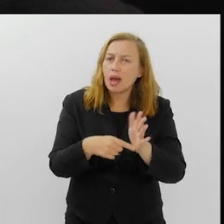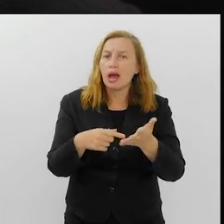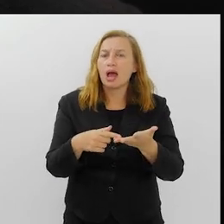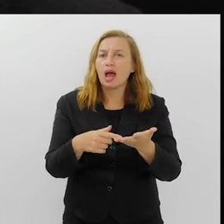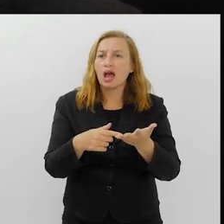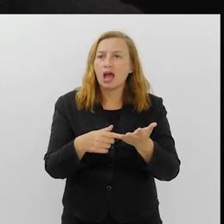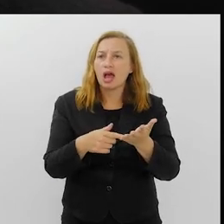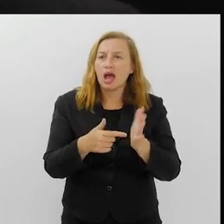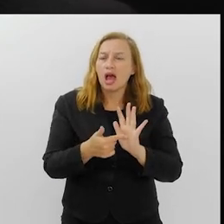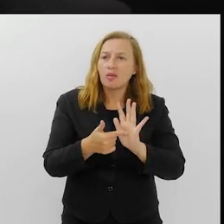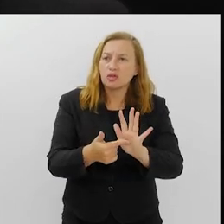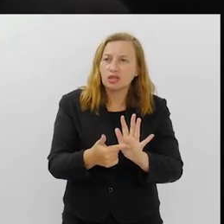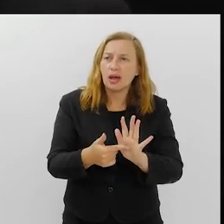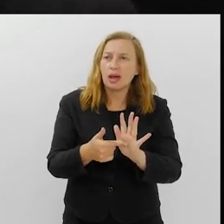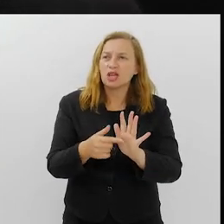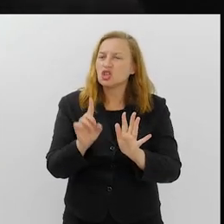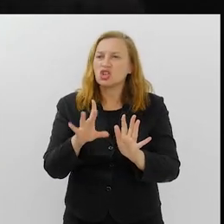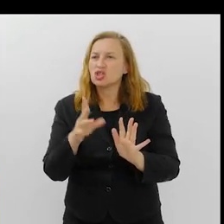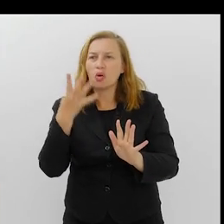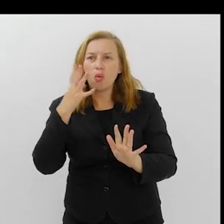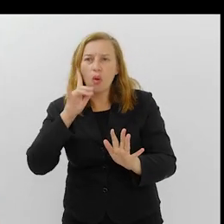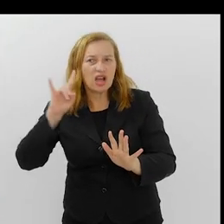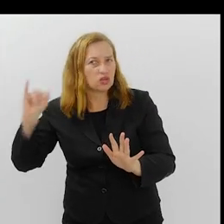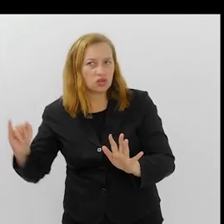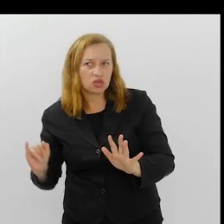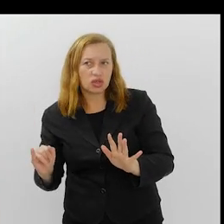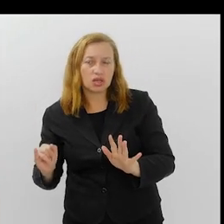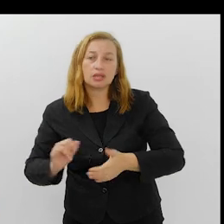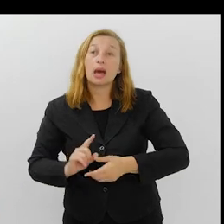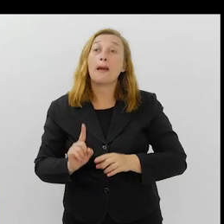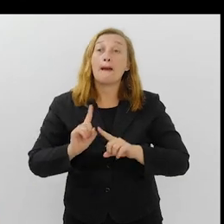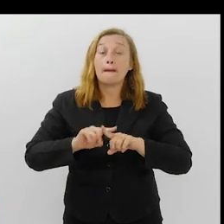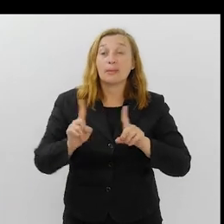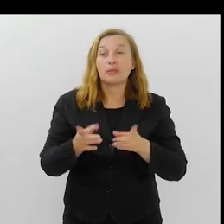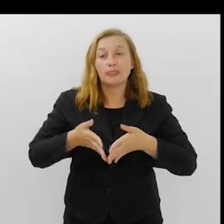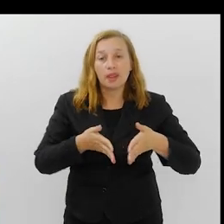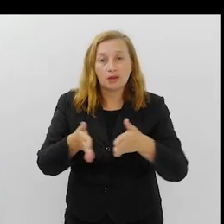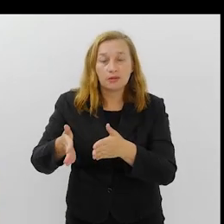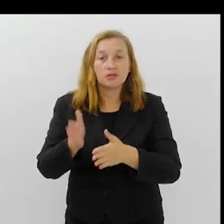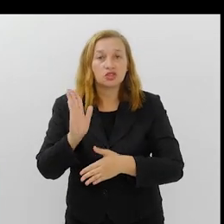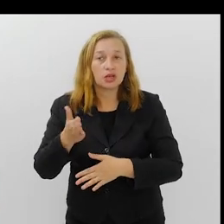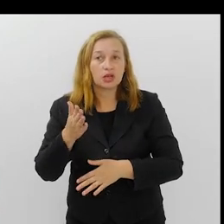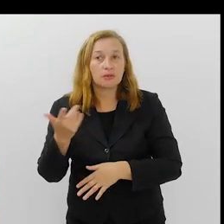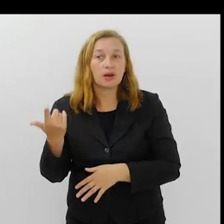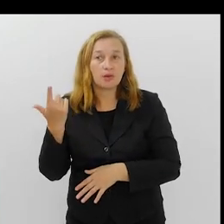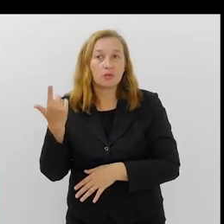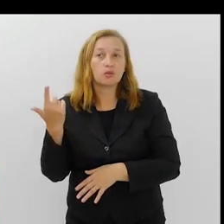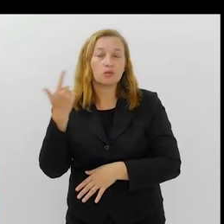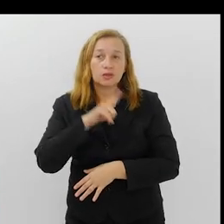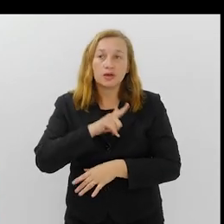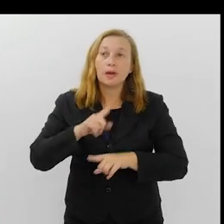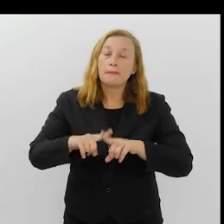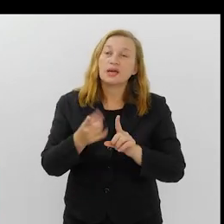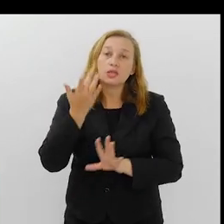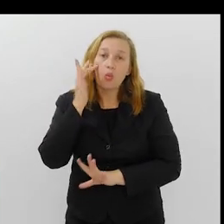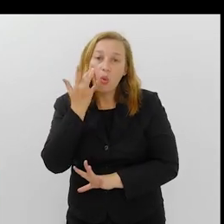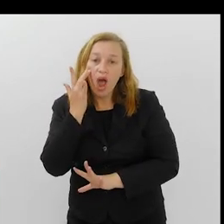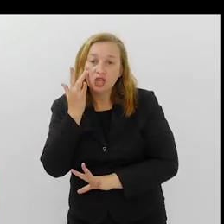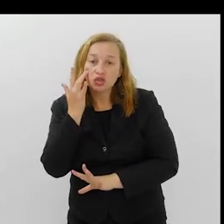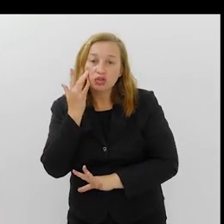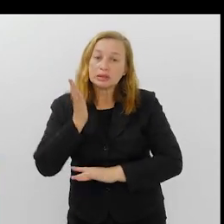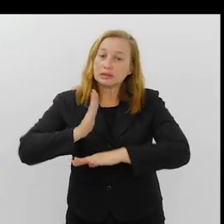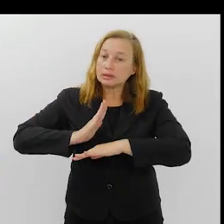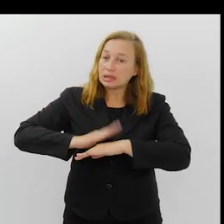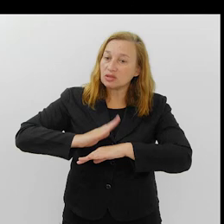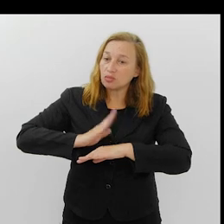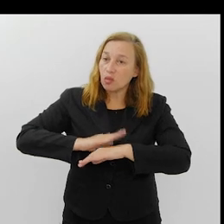público entender que não são só quatro dias? Olha, eu acho que esse é um caminho que já era para ter sido alcançado há muito tempo. Mas eu acho que,